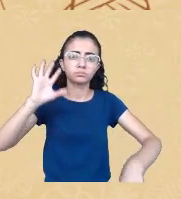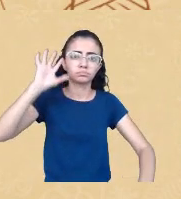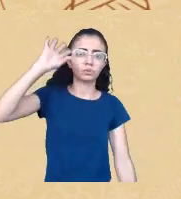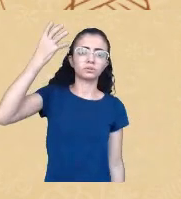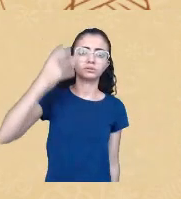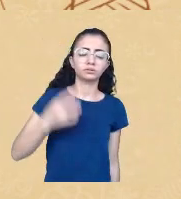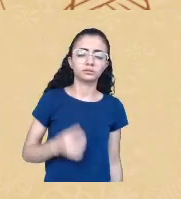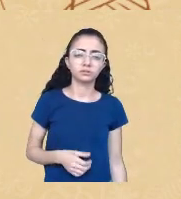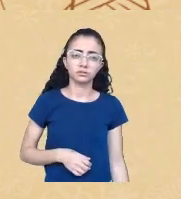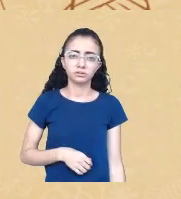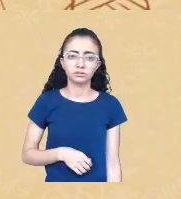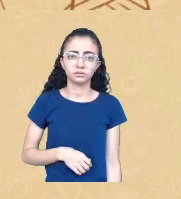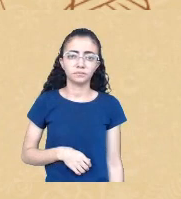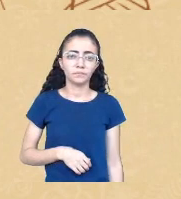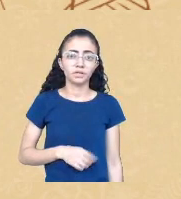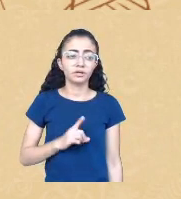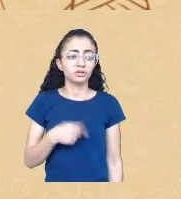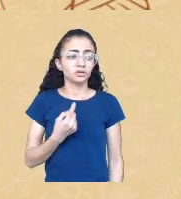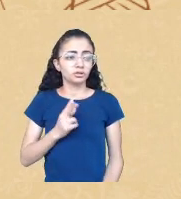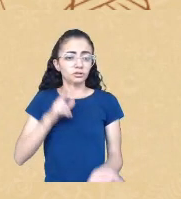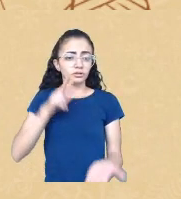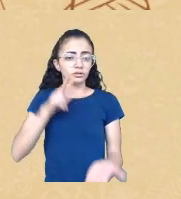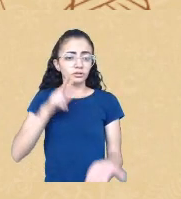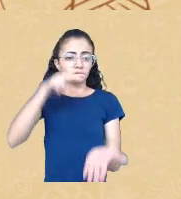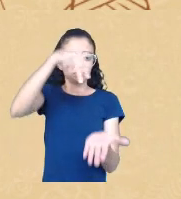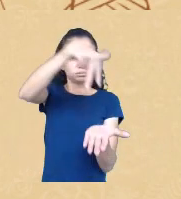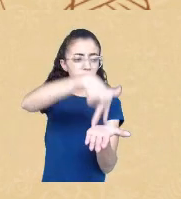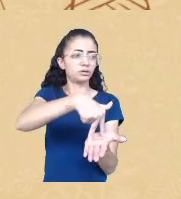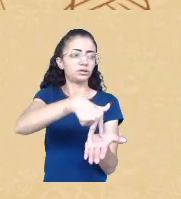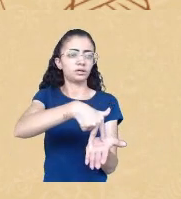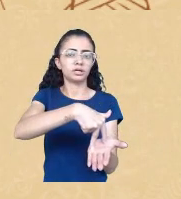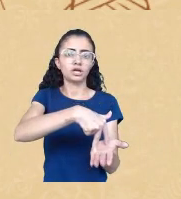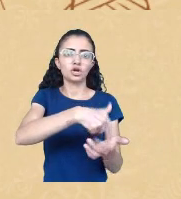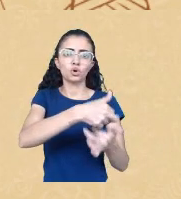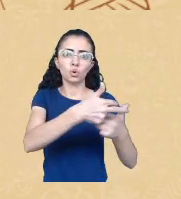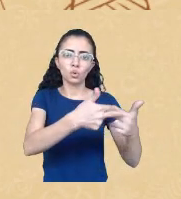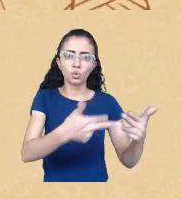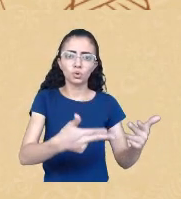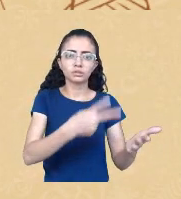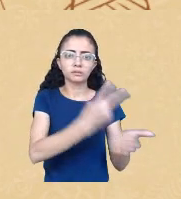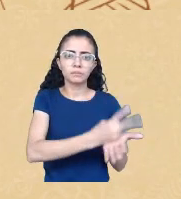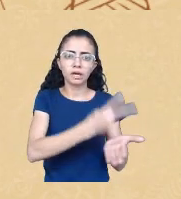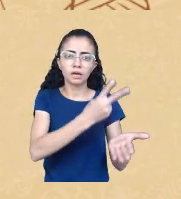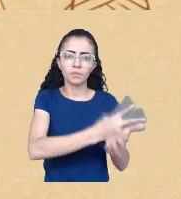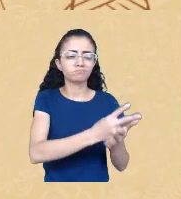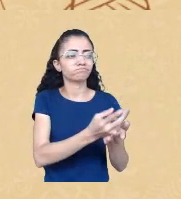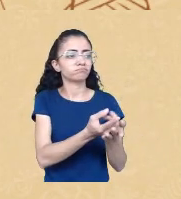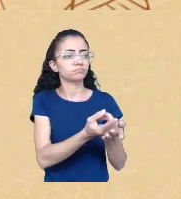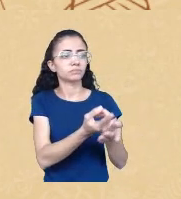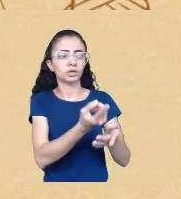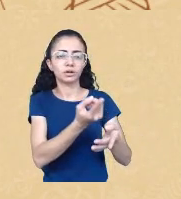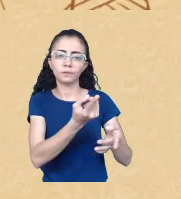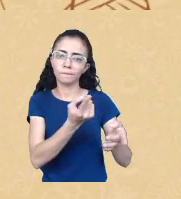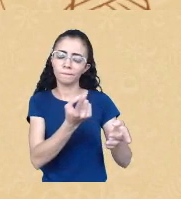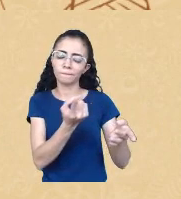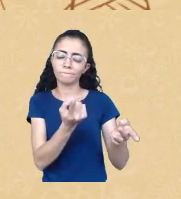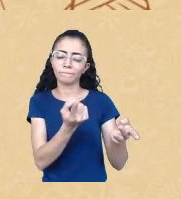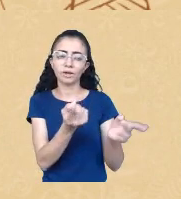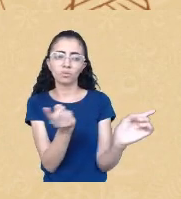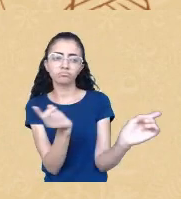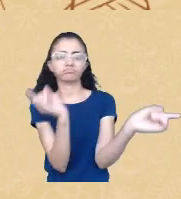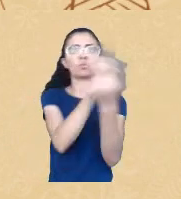de contrariar algo que por muito tempo ficou estabelecido que não há conflitos raciais no Brasil